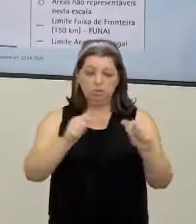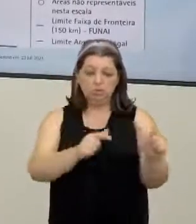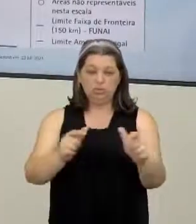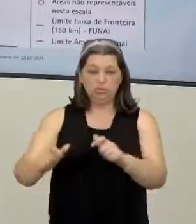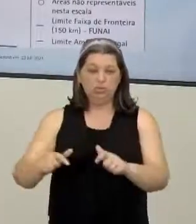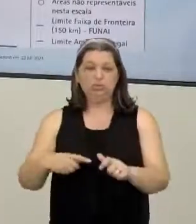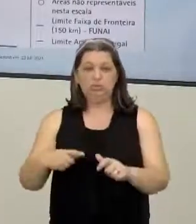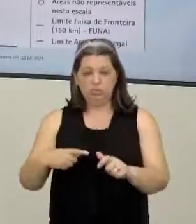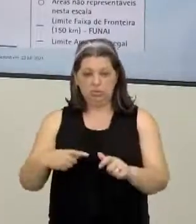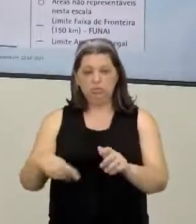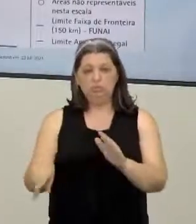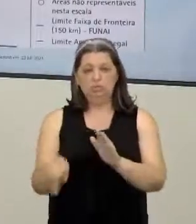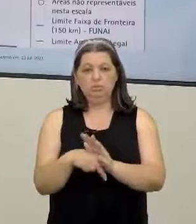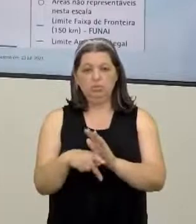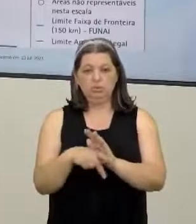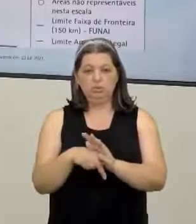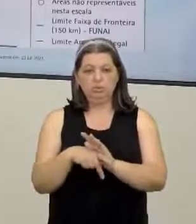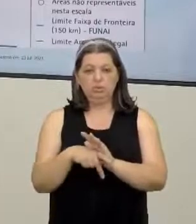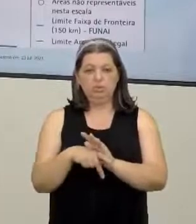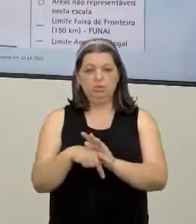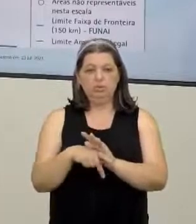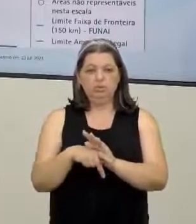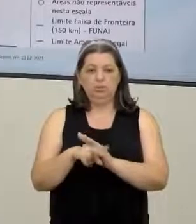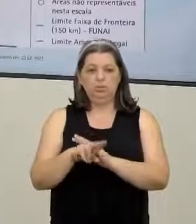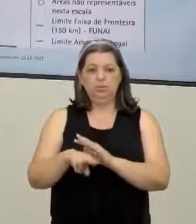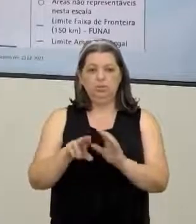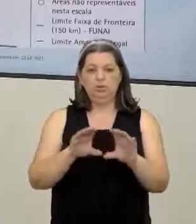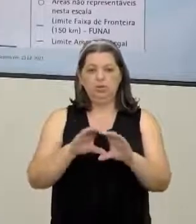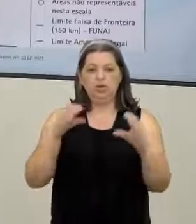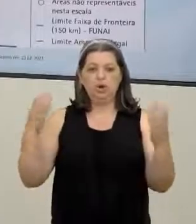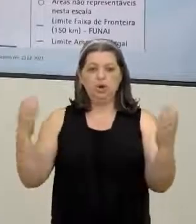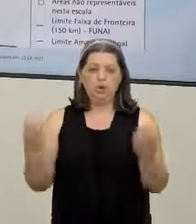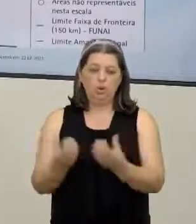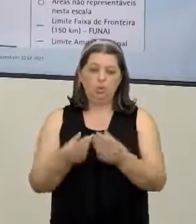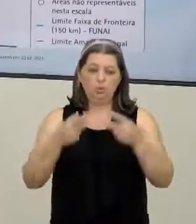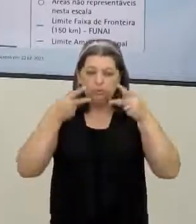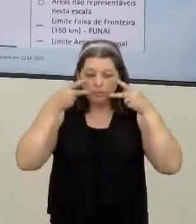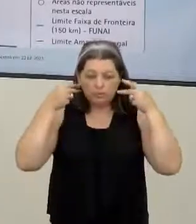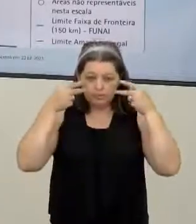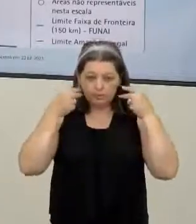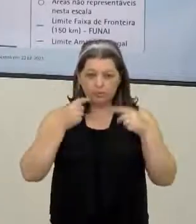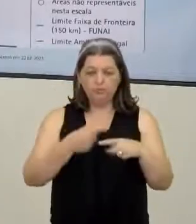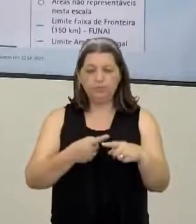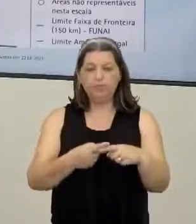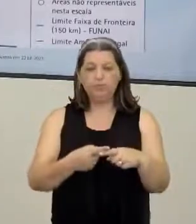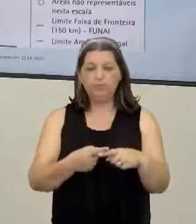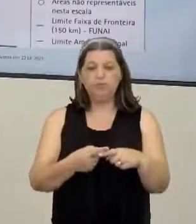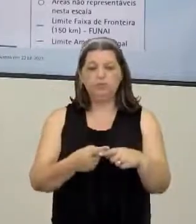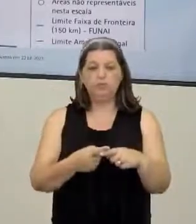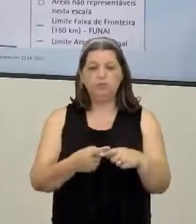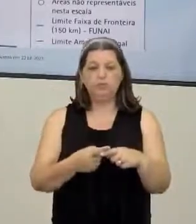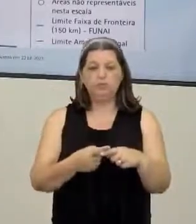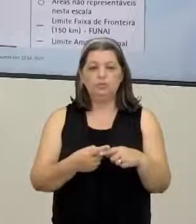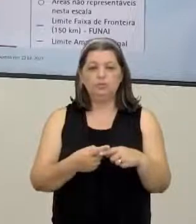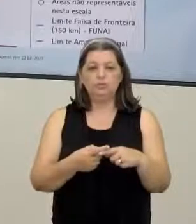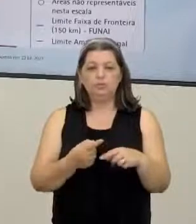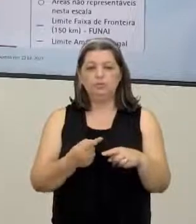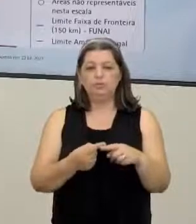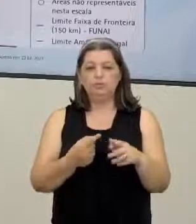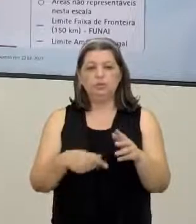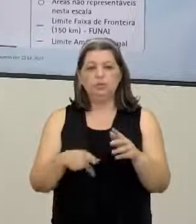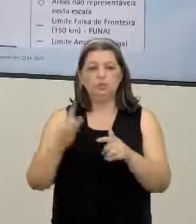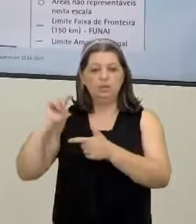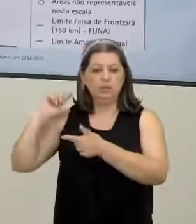Pertencentes Como uso e fruto Para as comunidades indígenas Porque na realidade Tirando as de